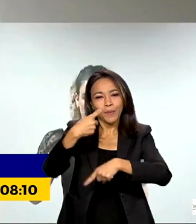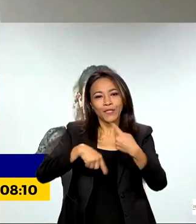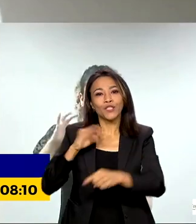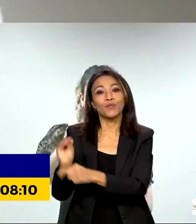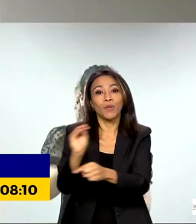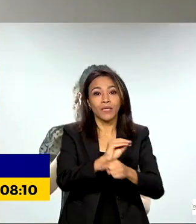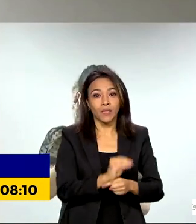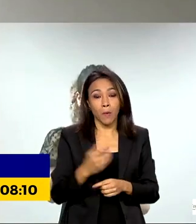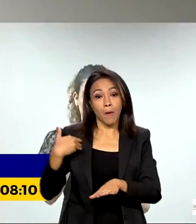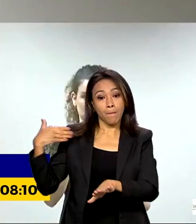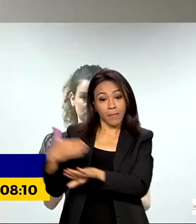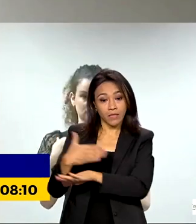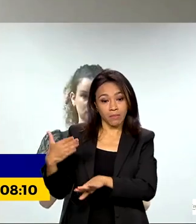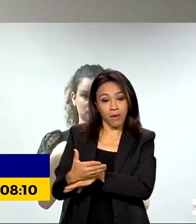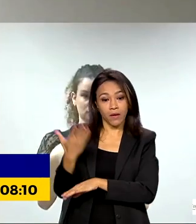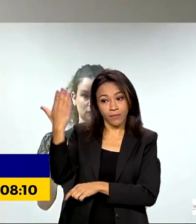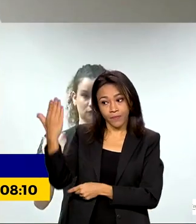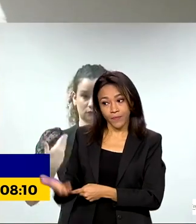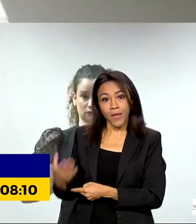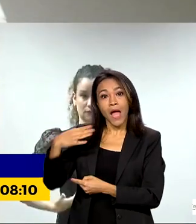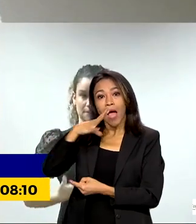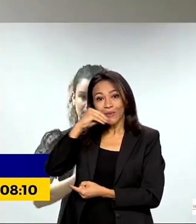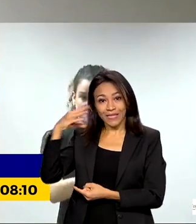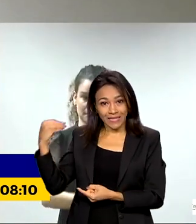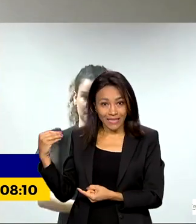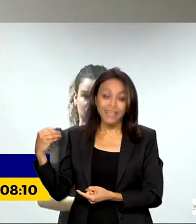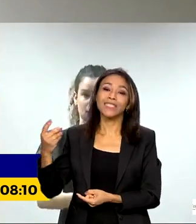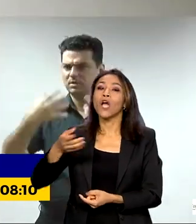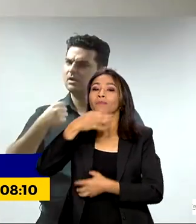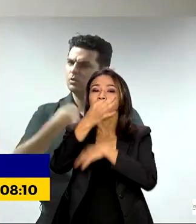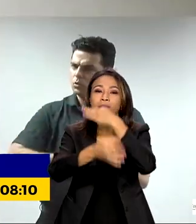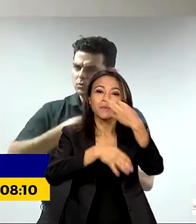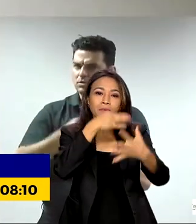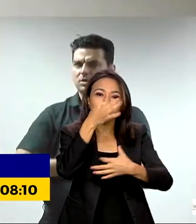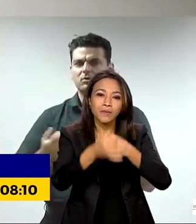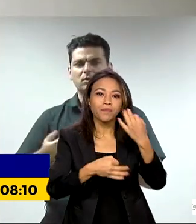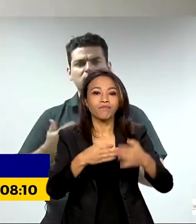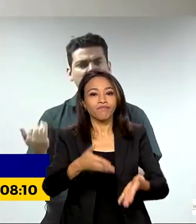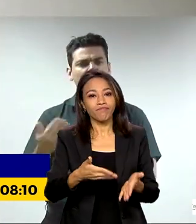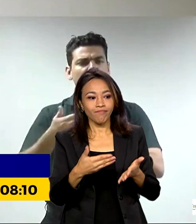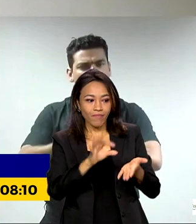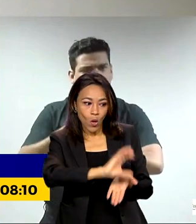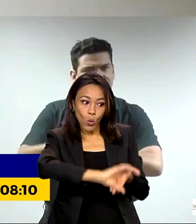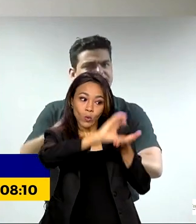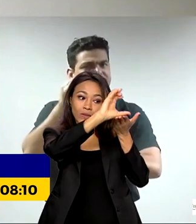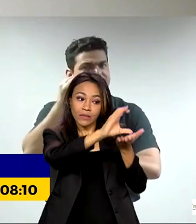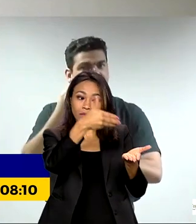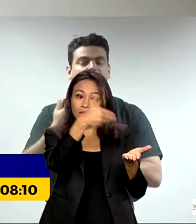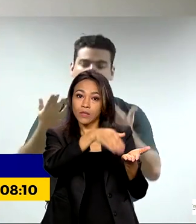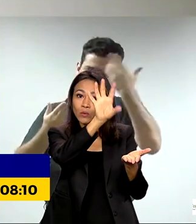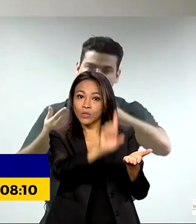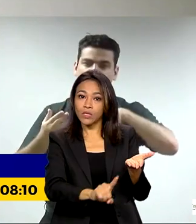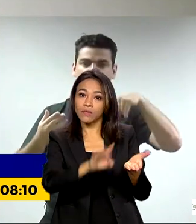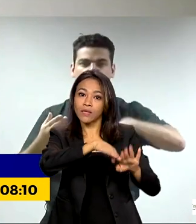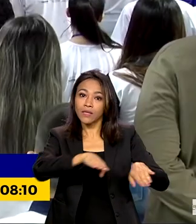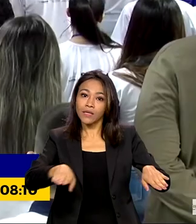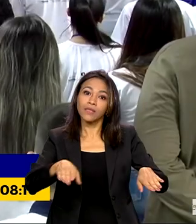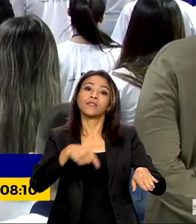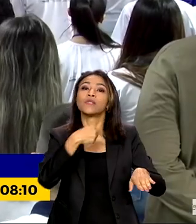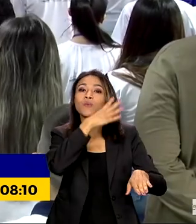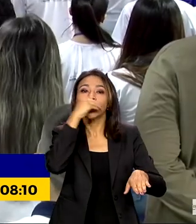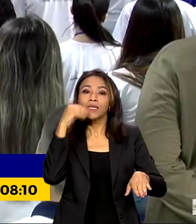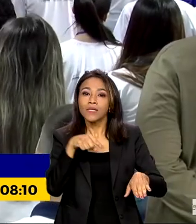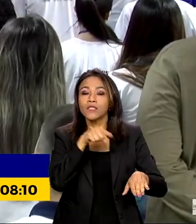Participaram da cerimônia adolescentes que fizeram sugestões ao Conselho Nacional dos Direitos da Criança e Adolescente, o CONANDA,